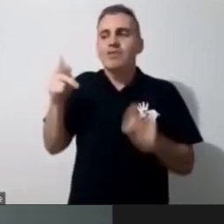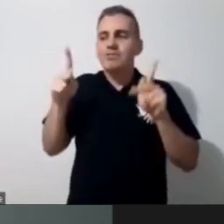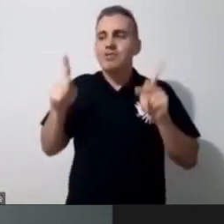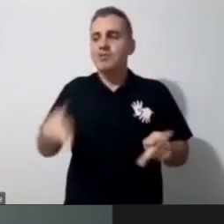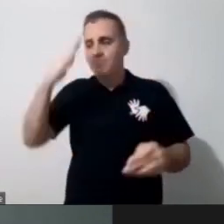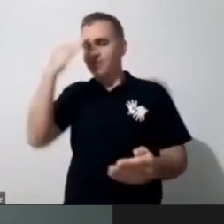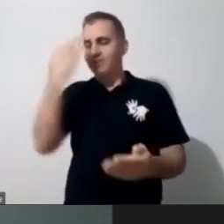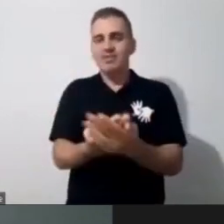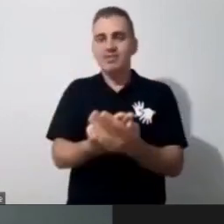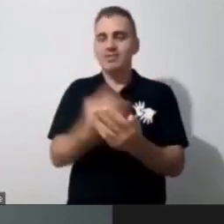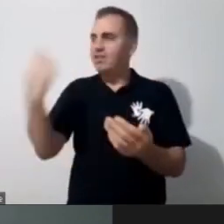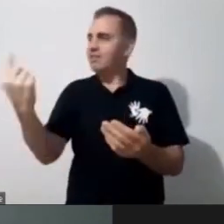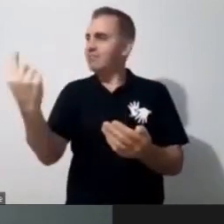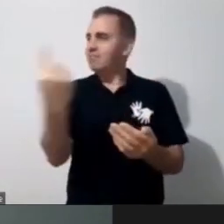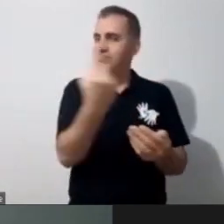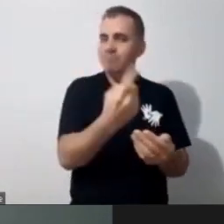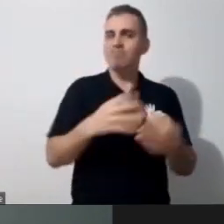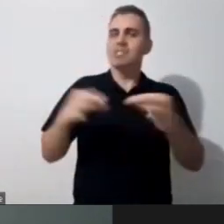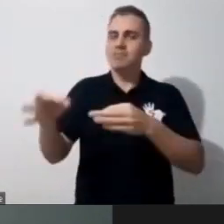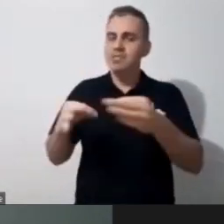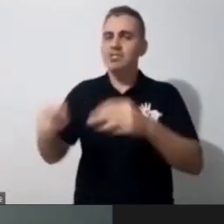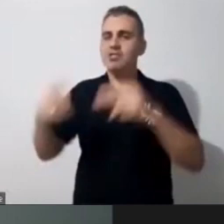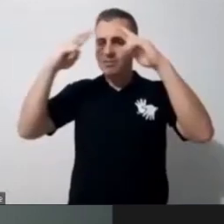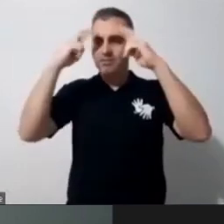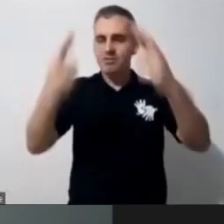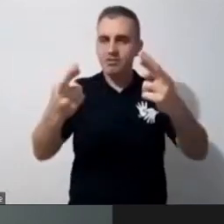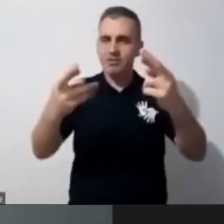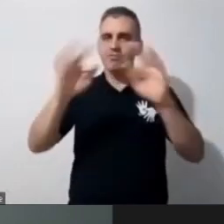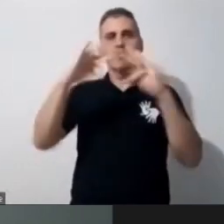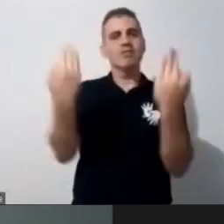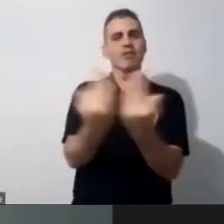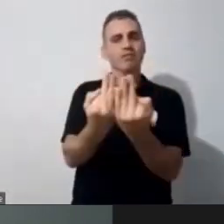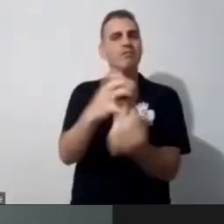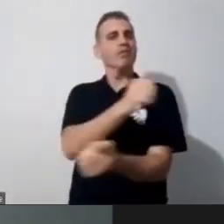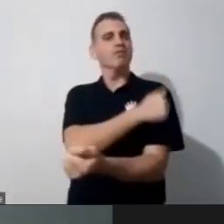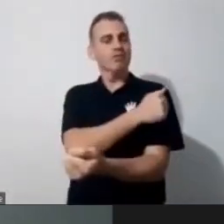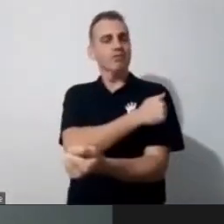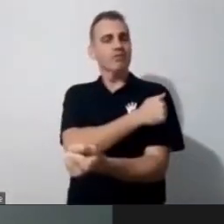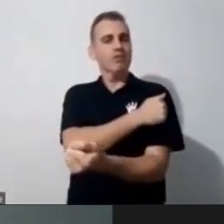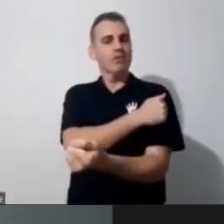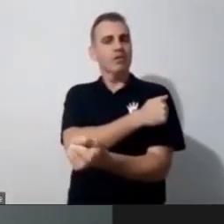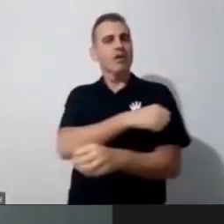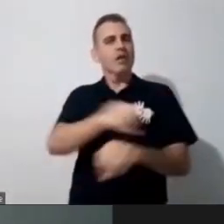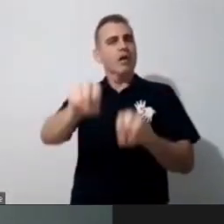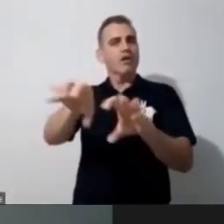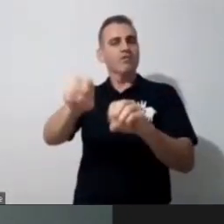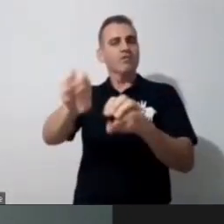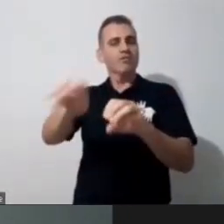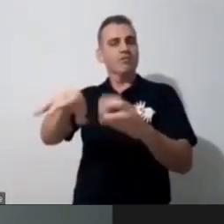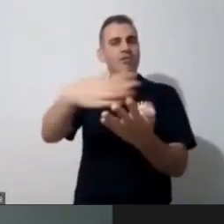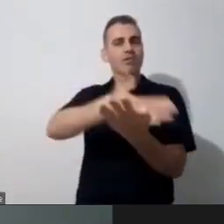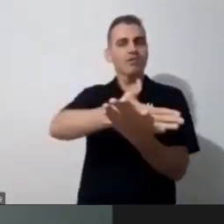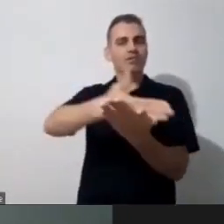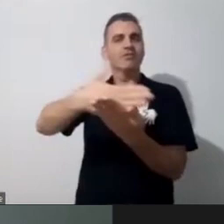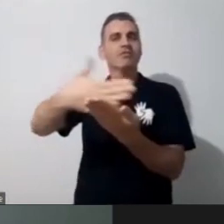planejando com respeito à família, ao aluno, né, a educação, ela começa lá no guardinha